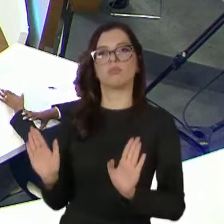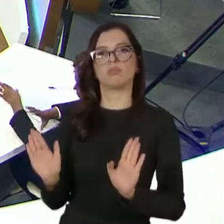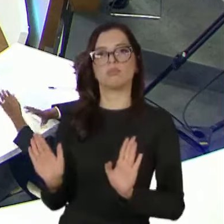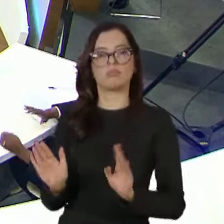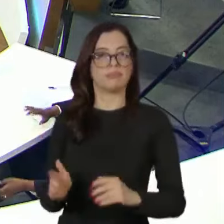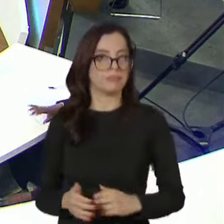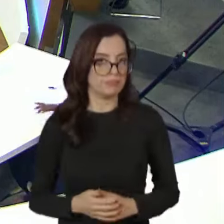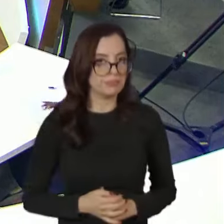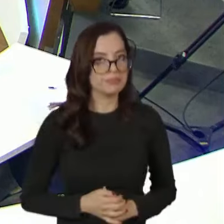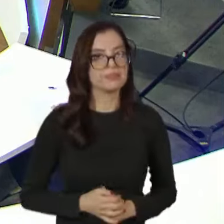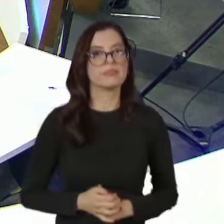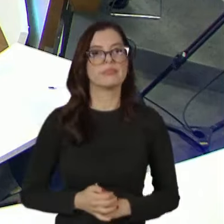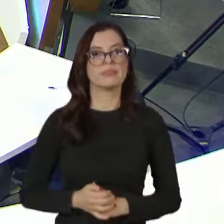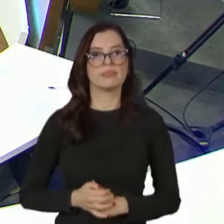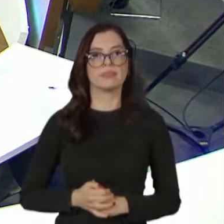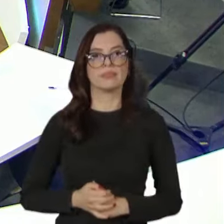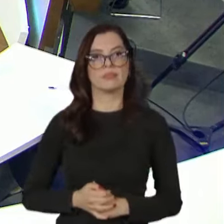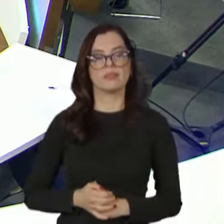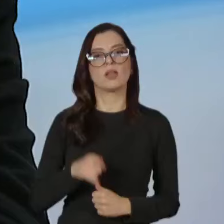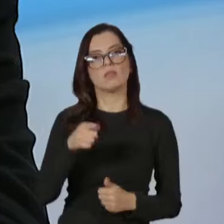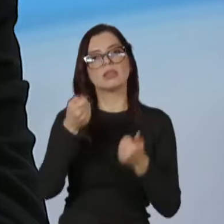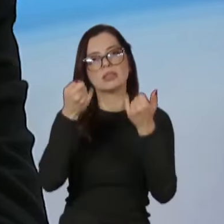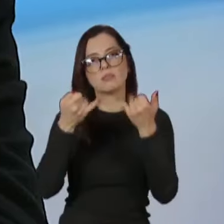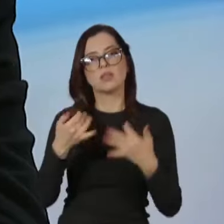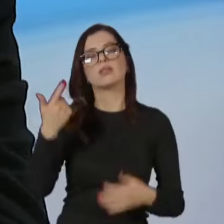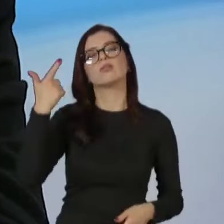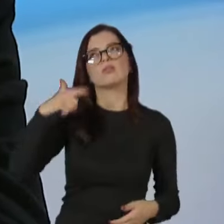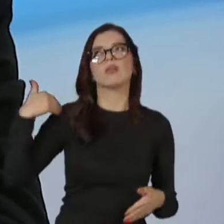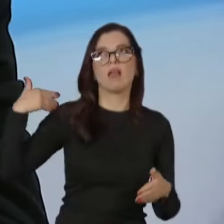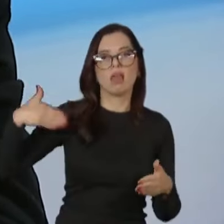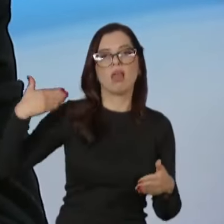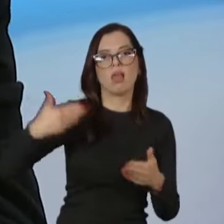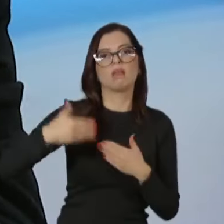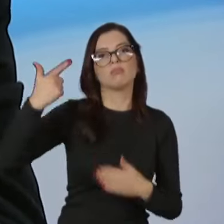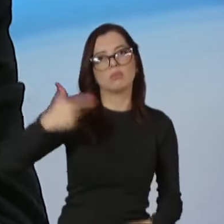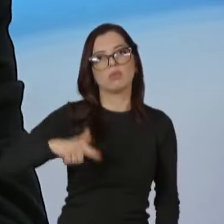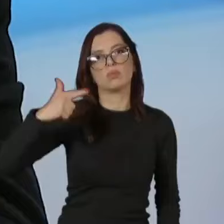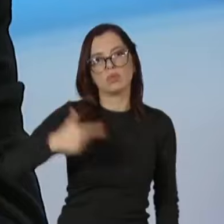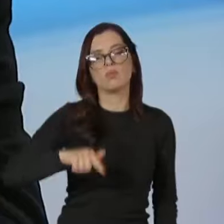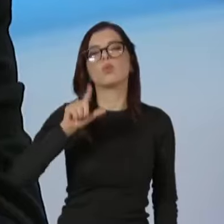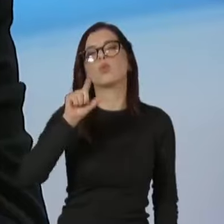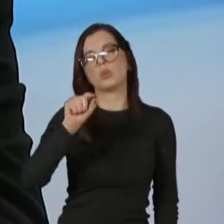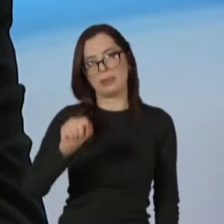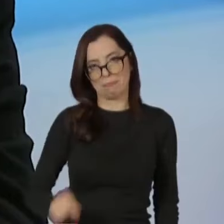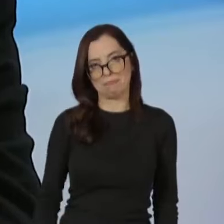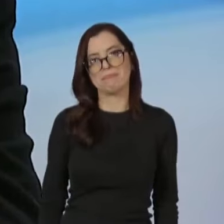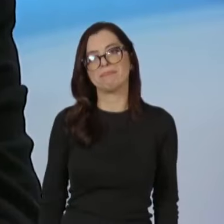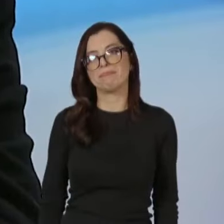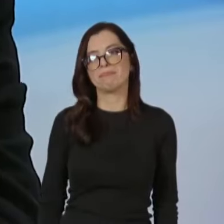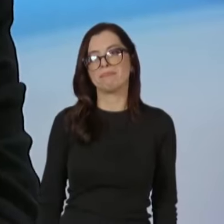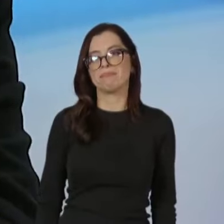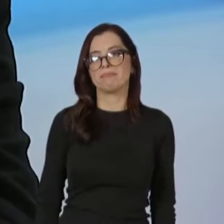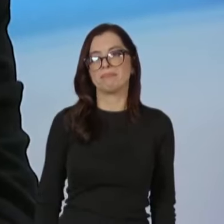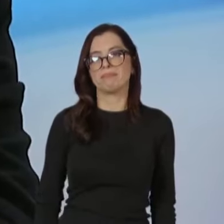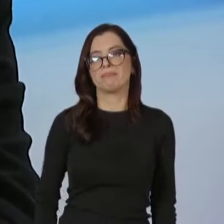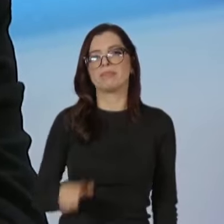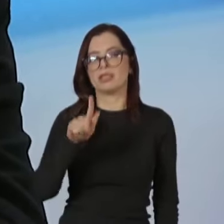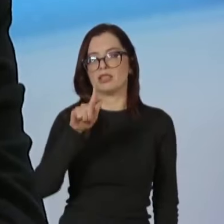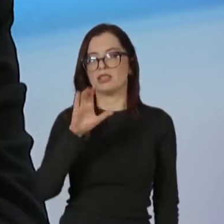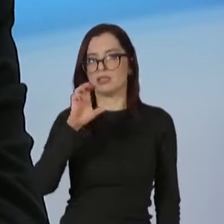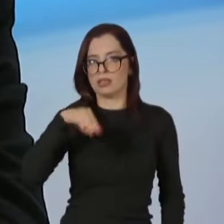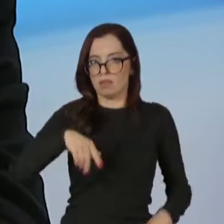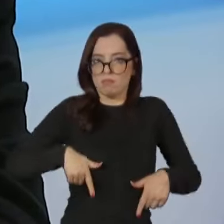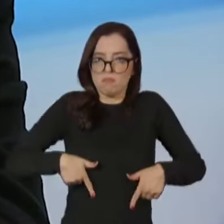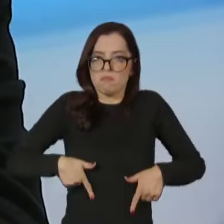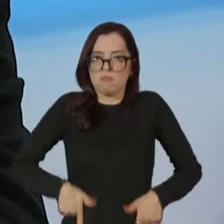O senhor fala, tem repetido várias vezes, em armar a GCM, a Guarda Civil Metropolitana... Arbar pra cacete! Sim,